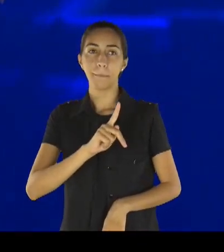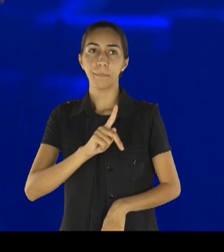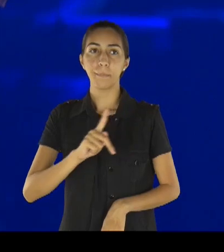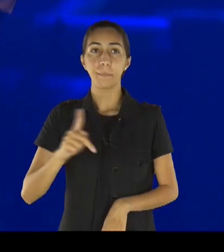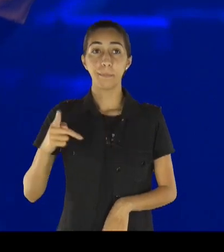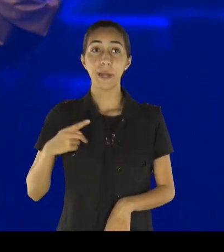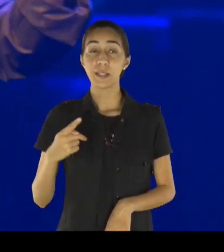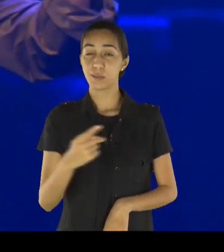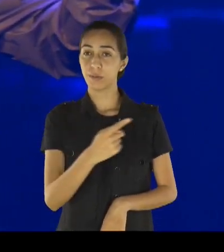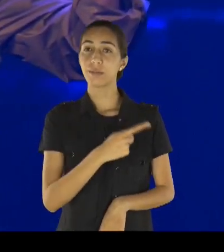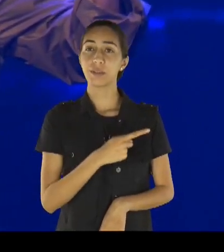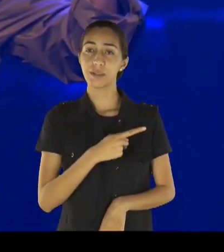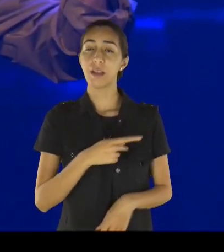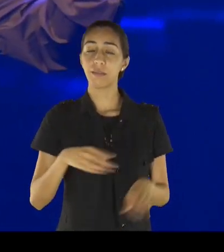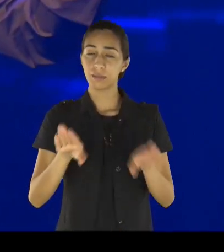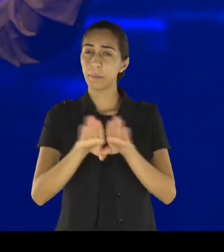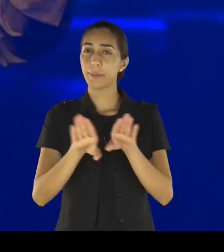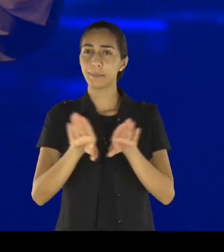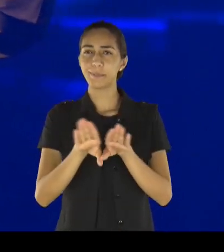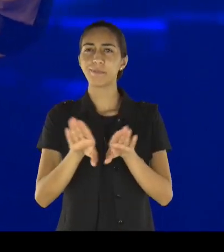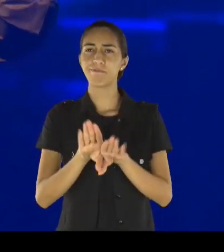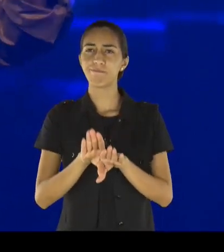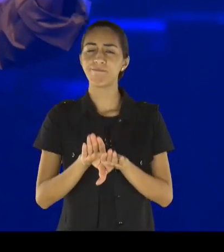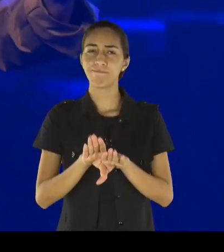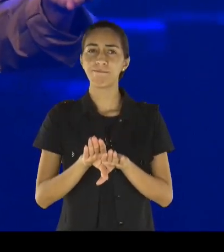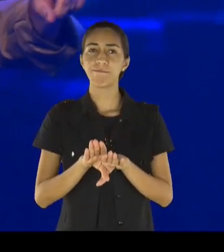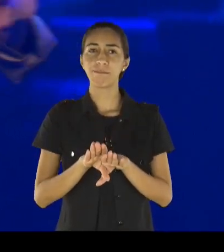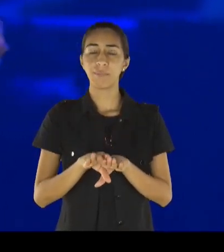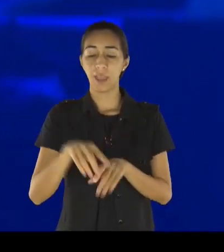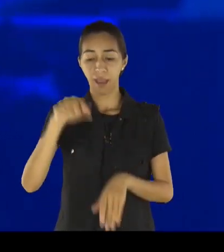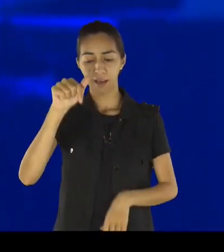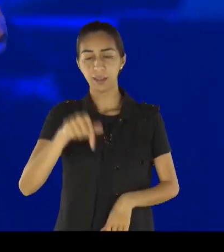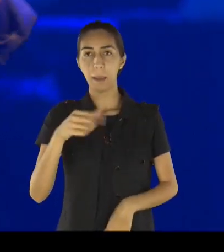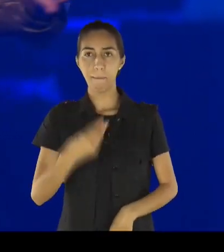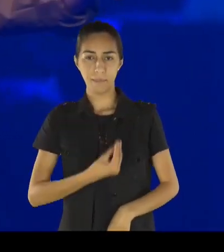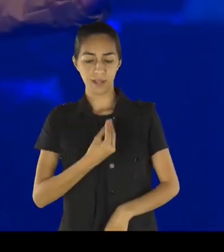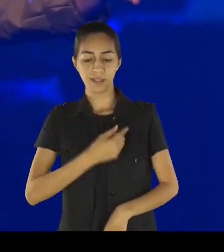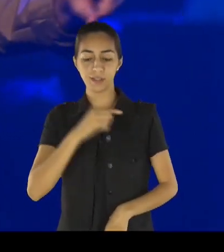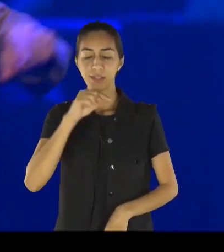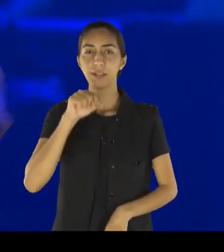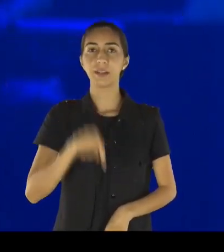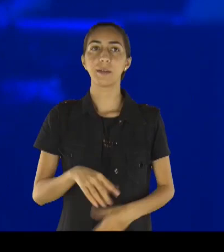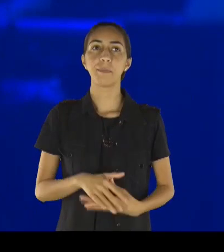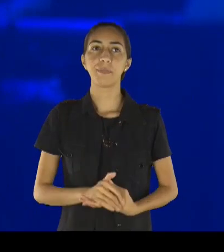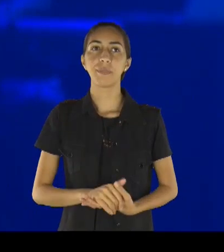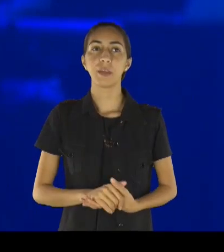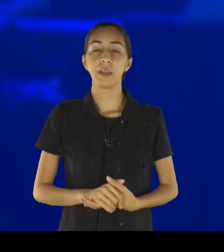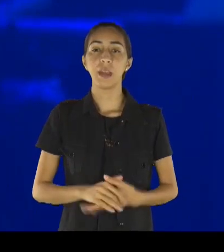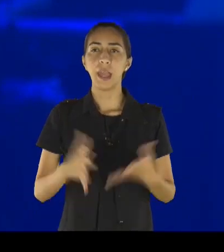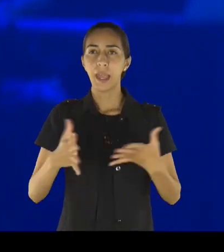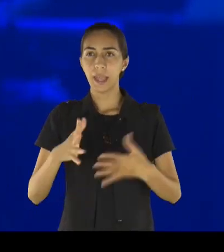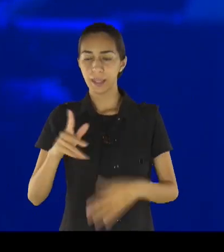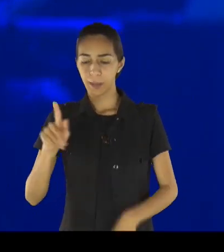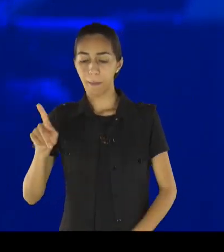iremos de frente a nossa congregação, iremos dizer para nossos, nossos irmãos,